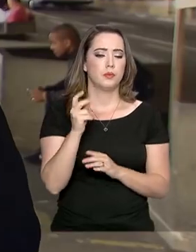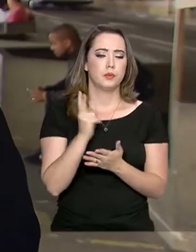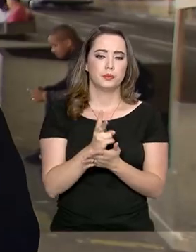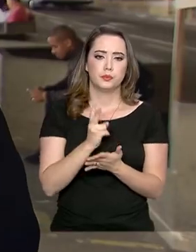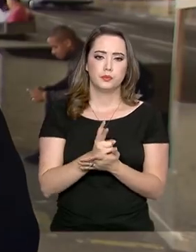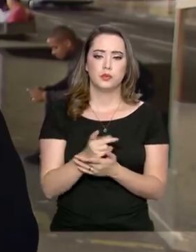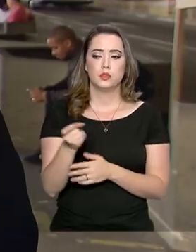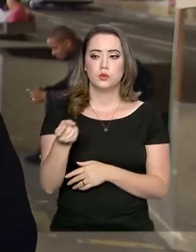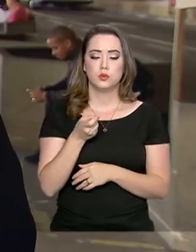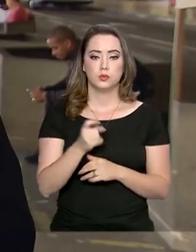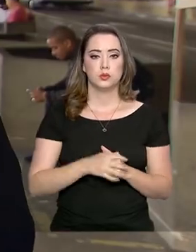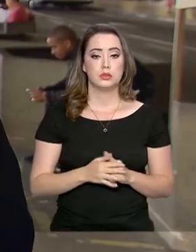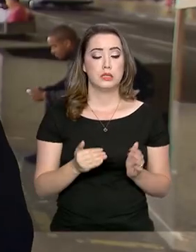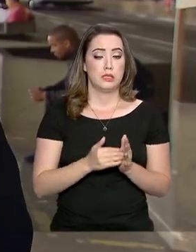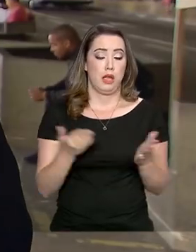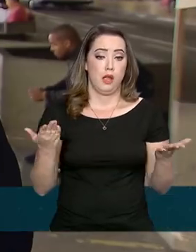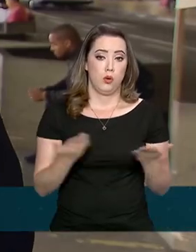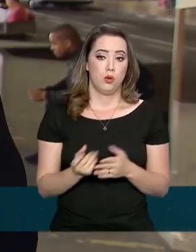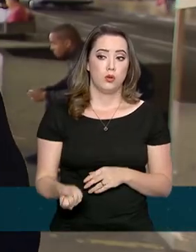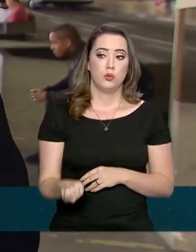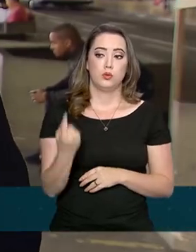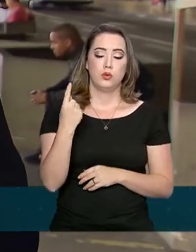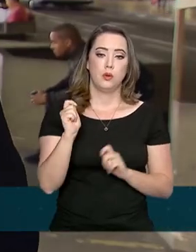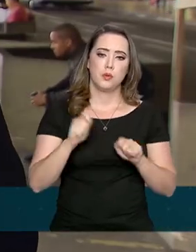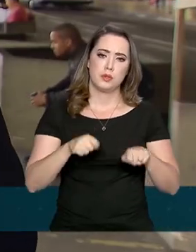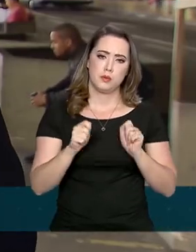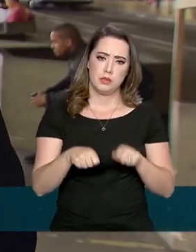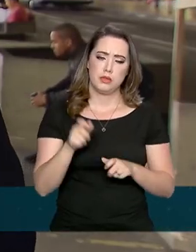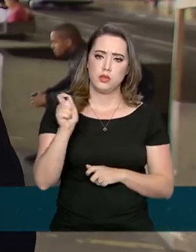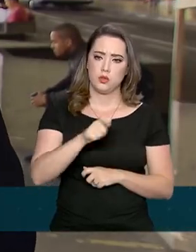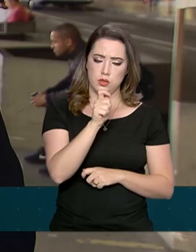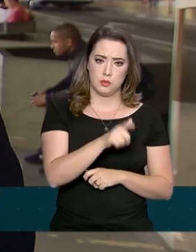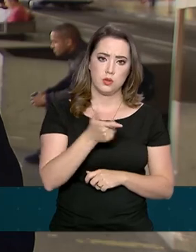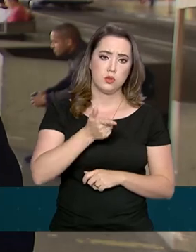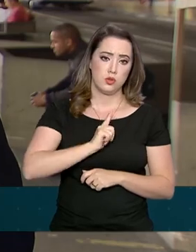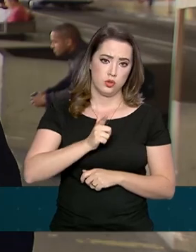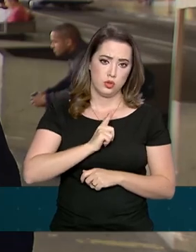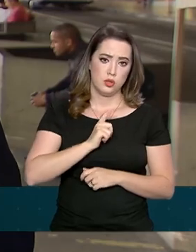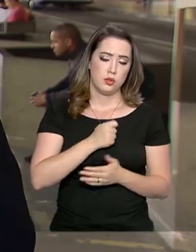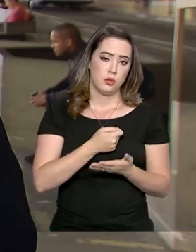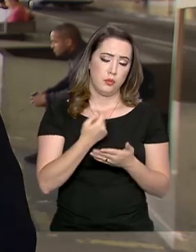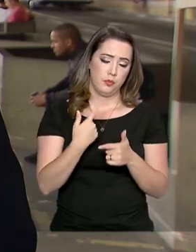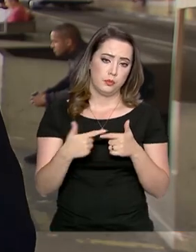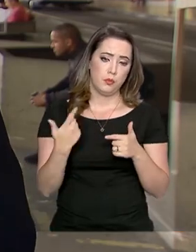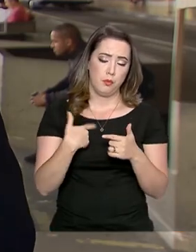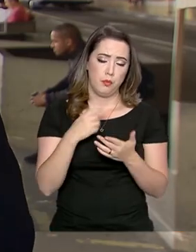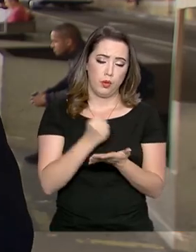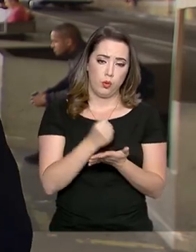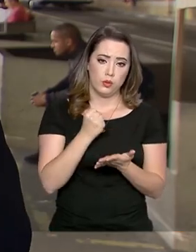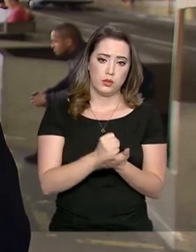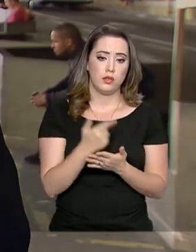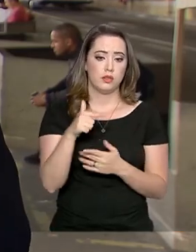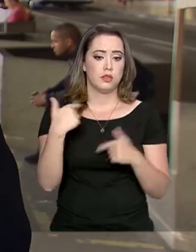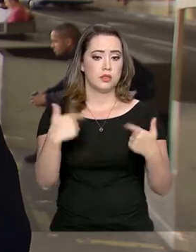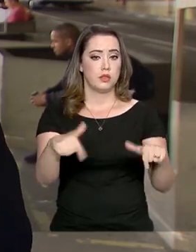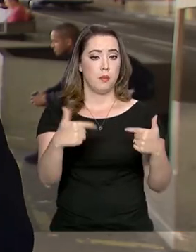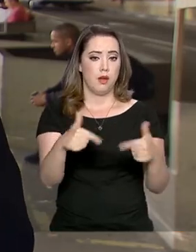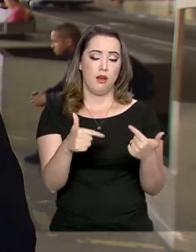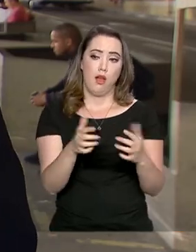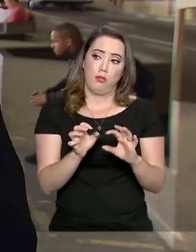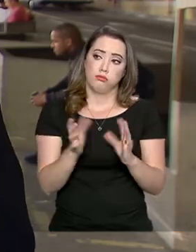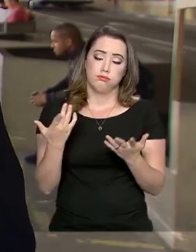Até agora, a única possibilidade que os motoristas de aplicativo tinham para regularizar suas atividades era trabalhar como profissionais